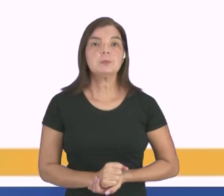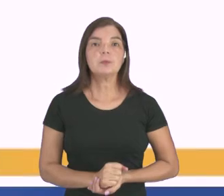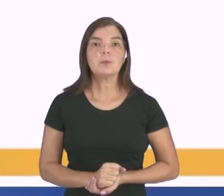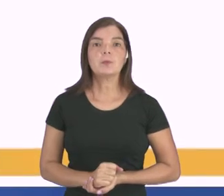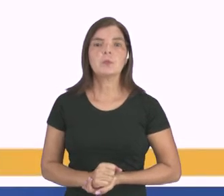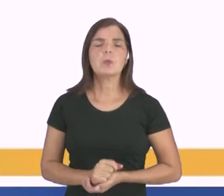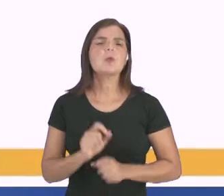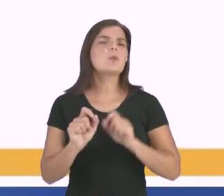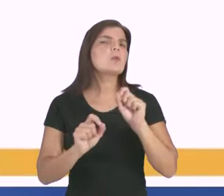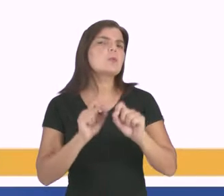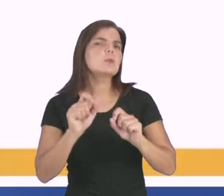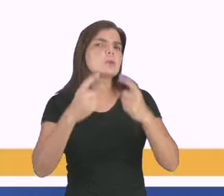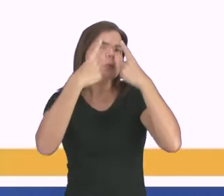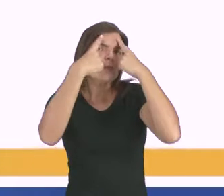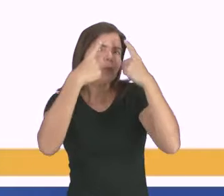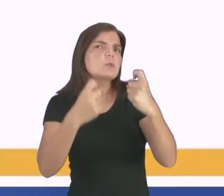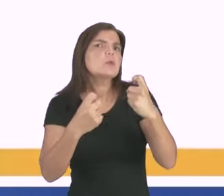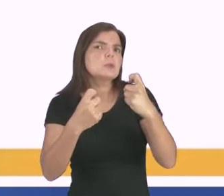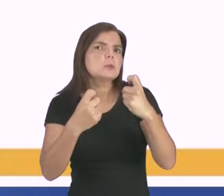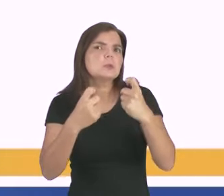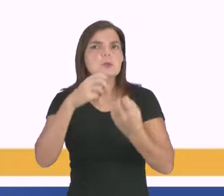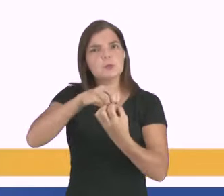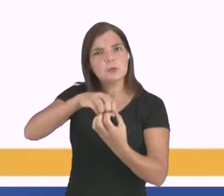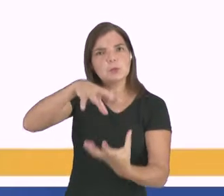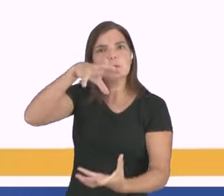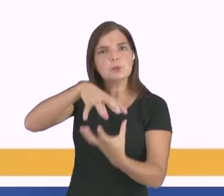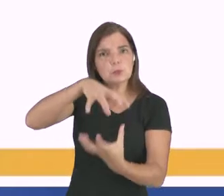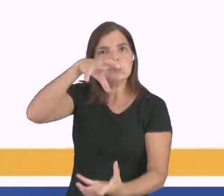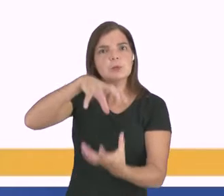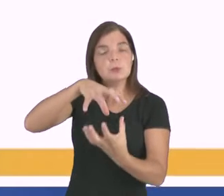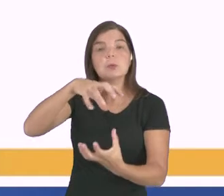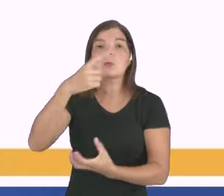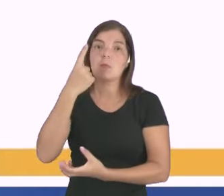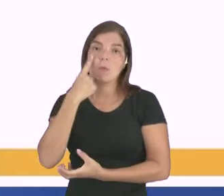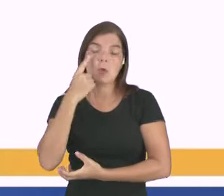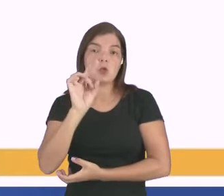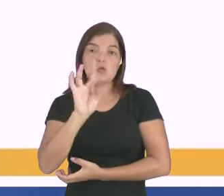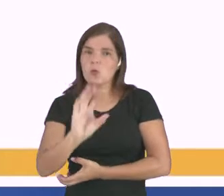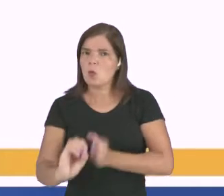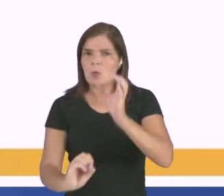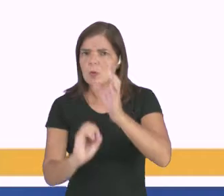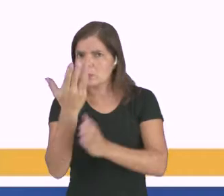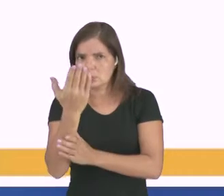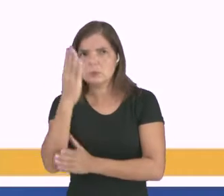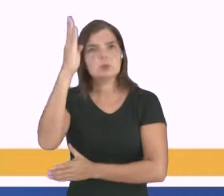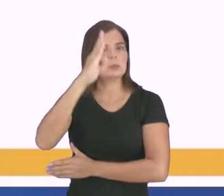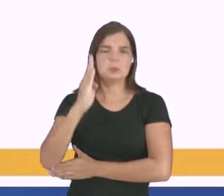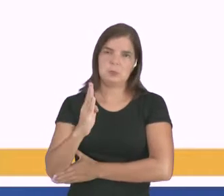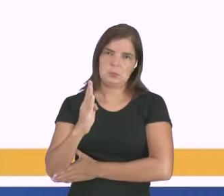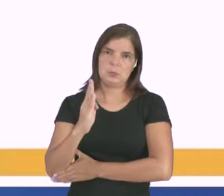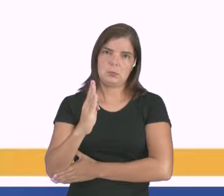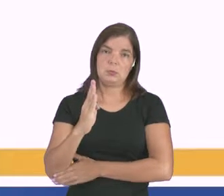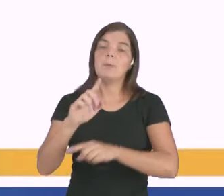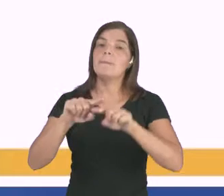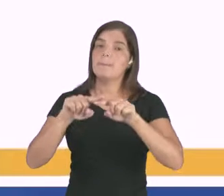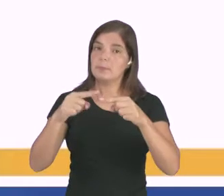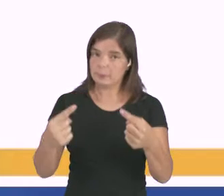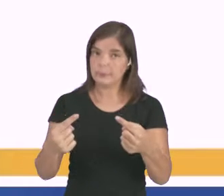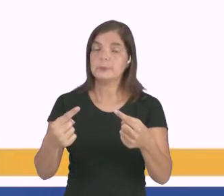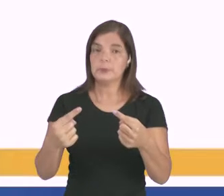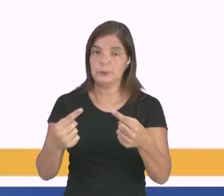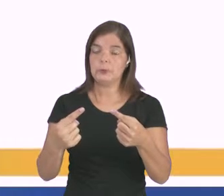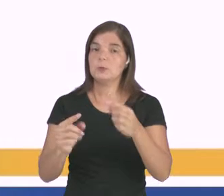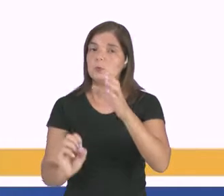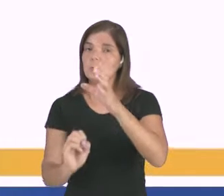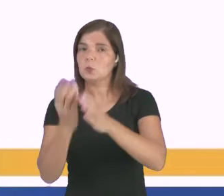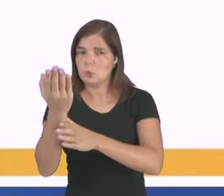O que seria essa violência contra os idosos? Esse fenômeno não só ocorre aqui no Brasil, não é um fato só do Brasil. Ele